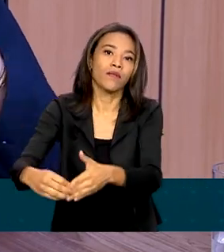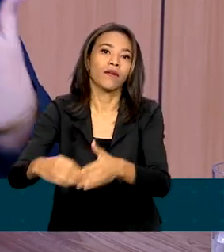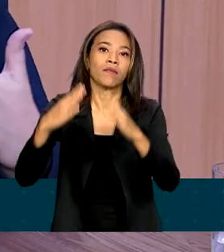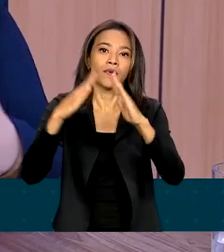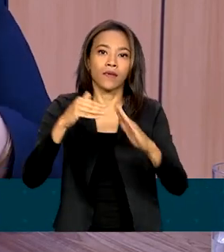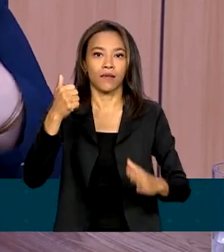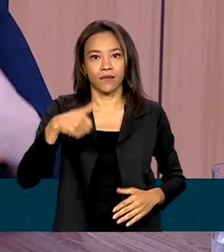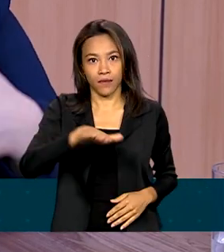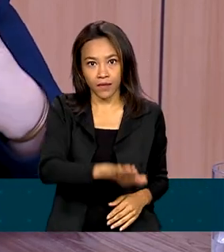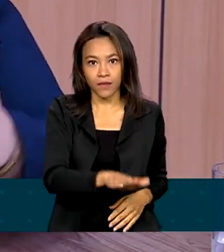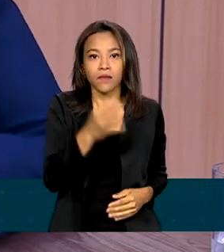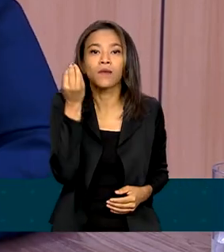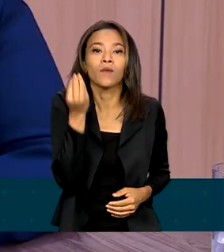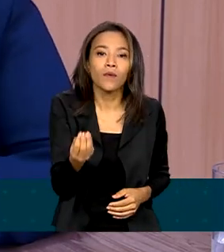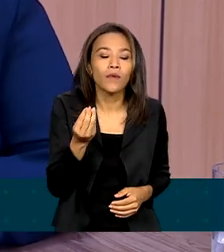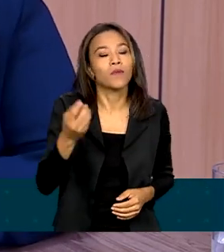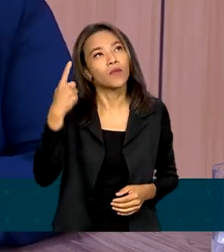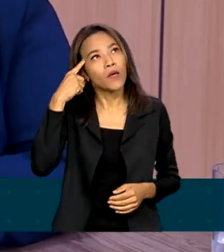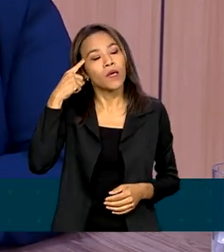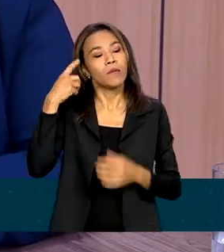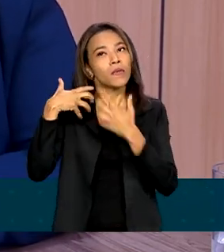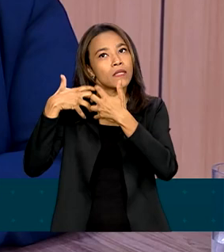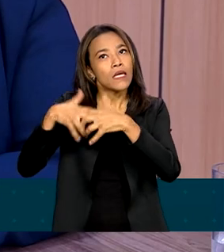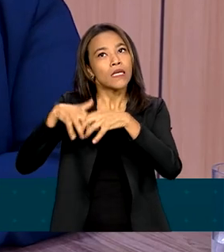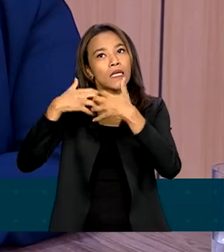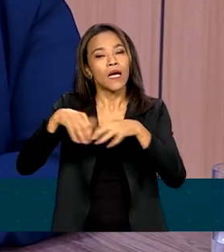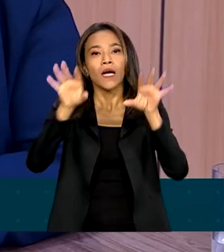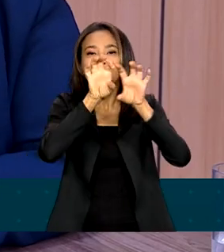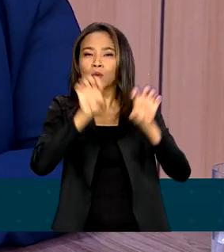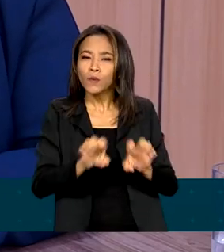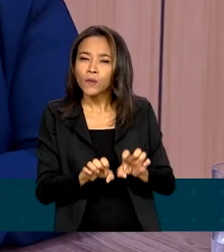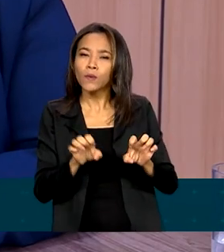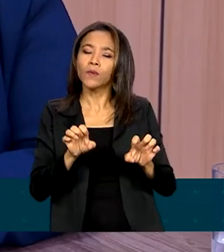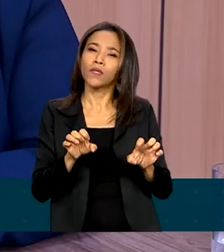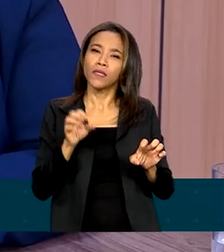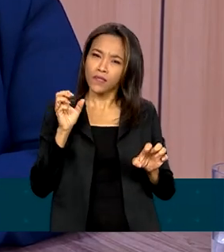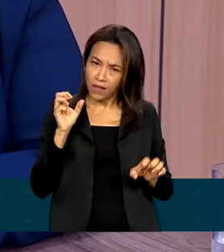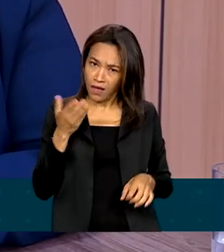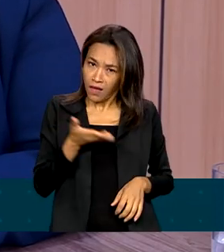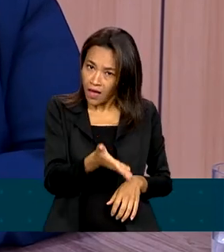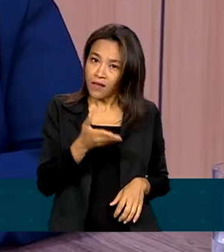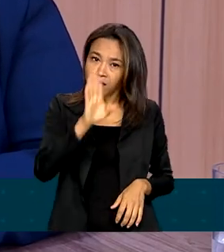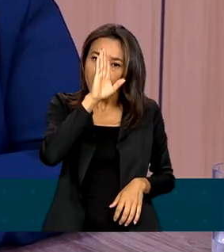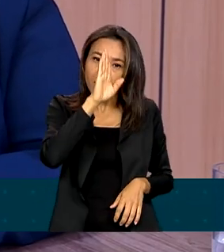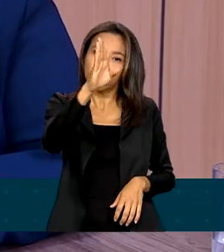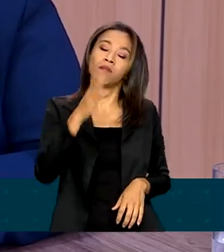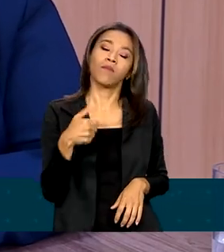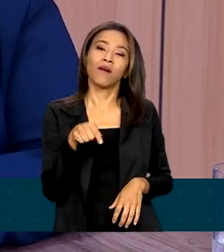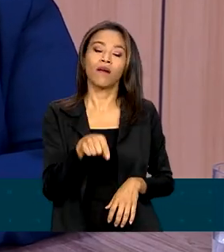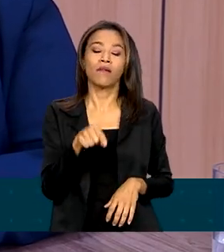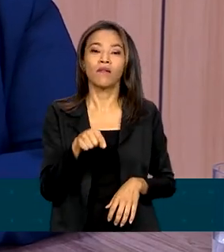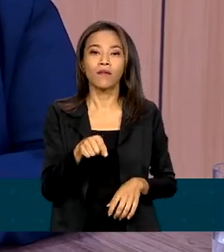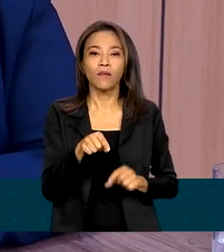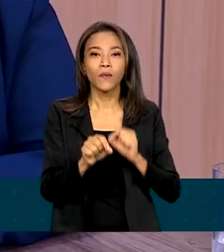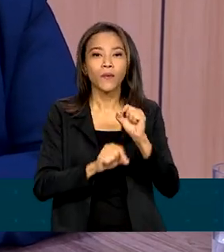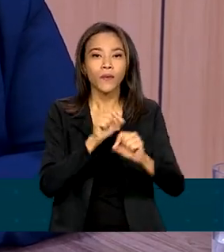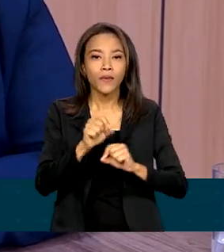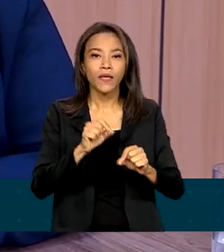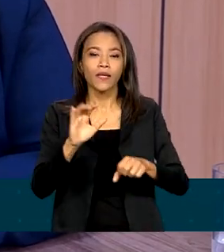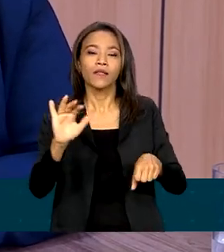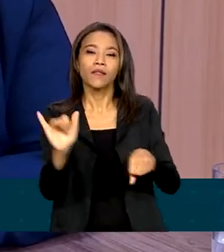como é que nós vamos repensar a estrutura e se esse é o principal instrumento de fazer,